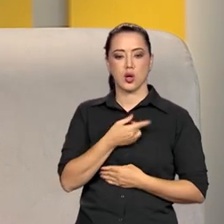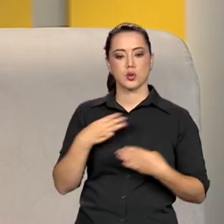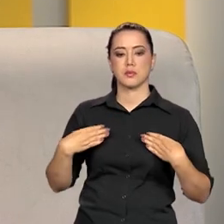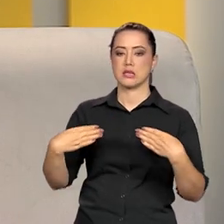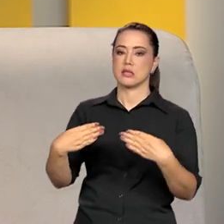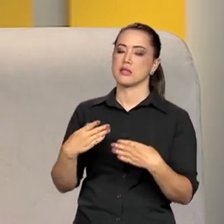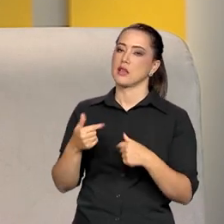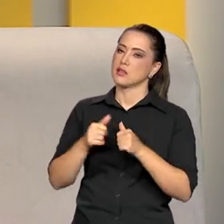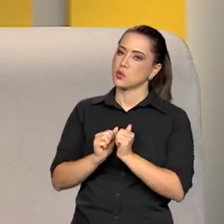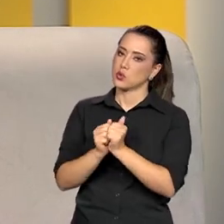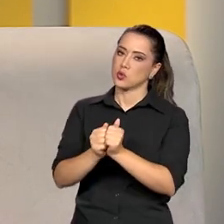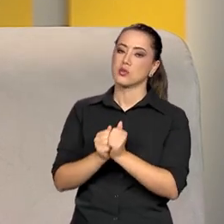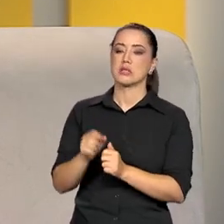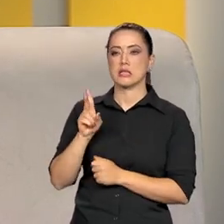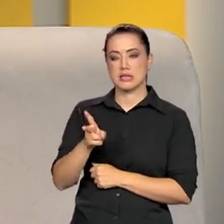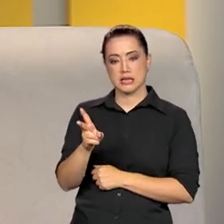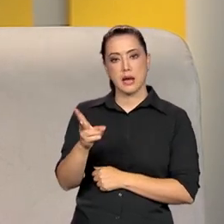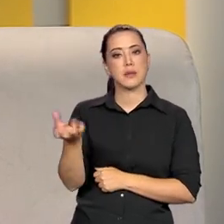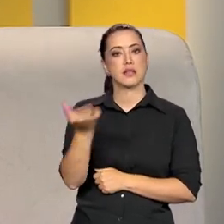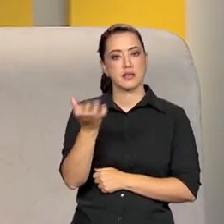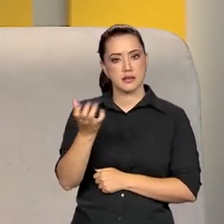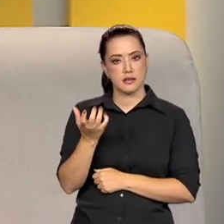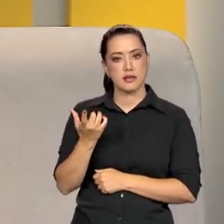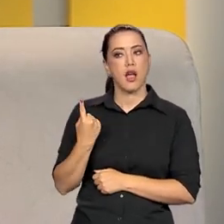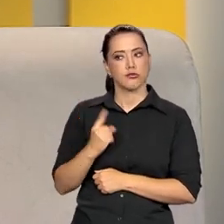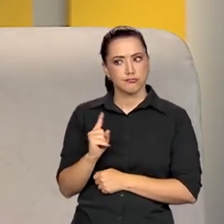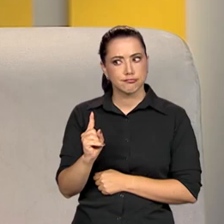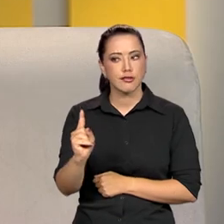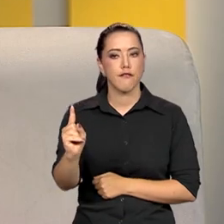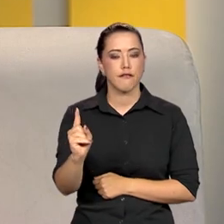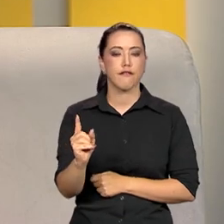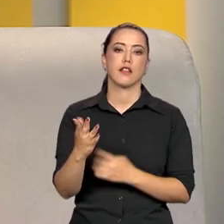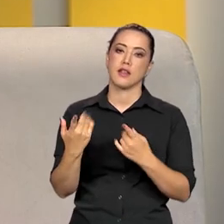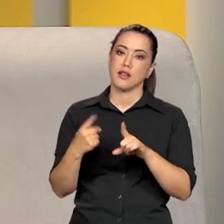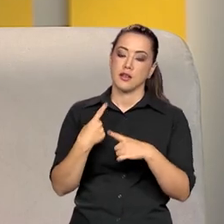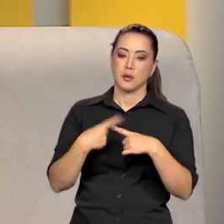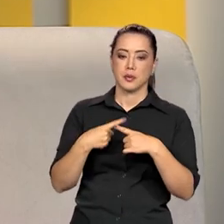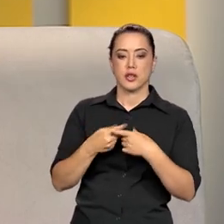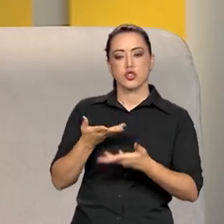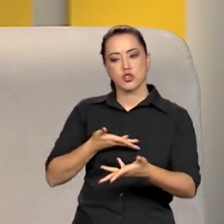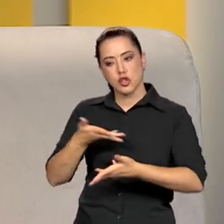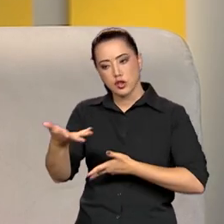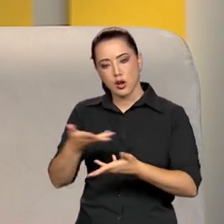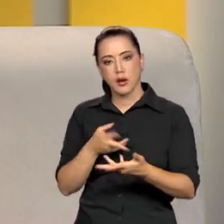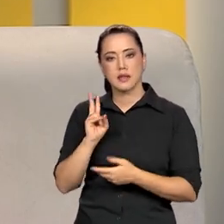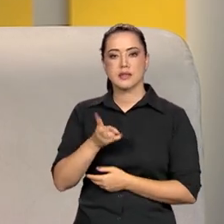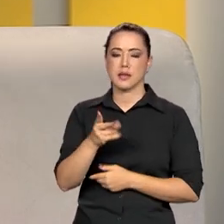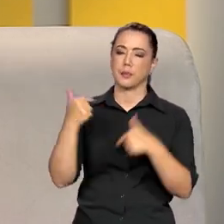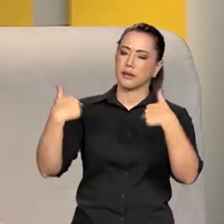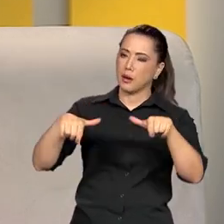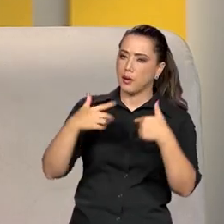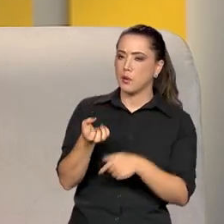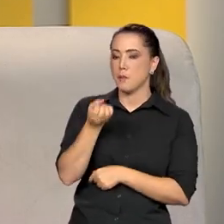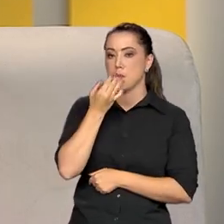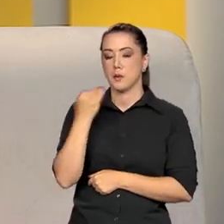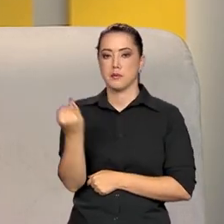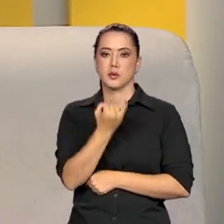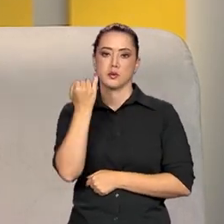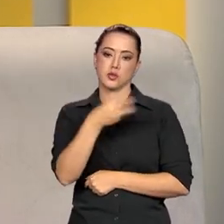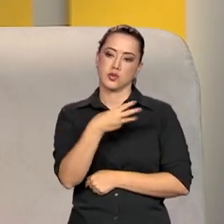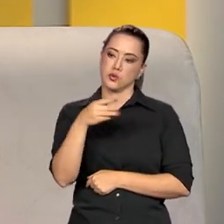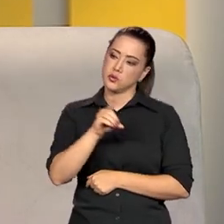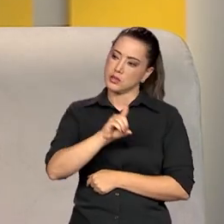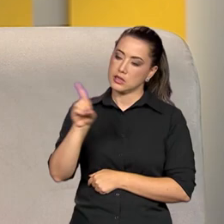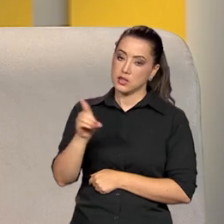que vocês quiserem, eu venho prontamente. Eu costumo dizer que a gente é o Ministério da Escuta, da Troca, mas a gente vai estar fazendo muito trabalho. E com 30